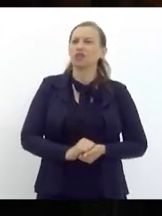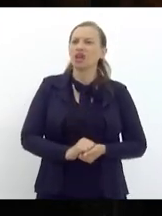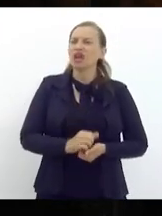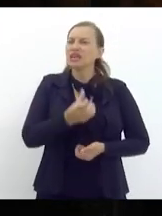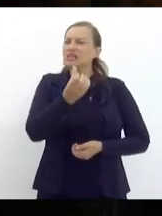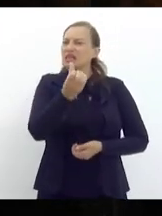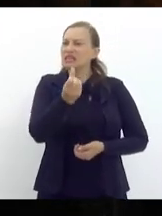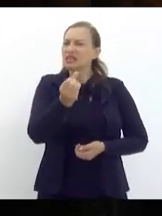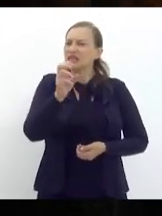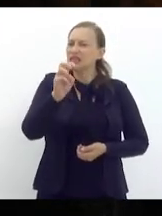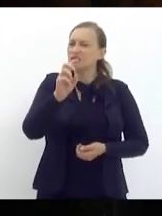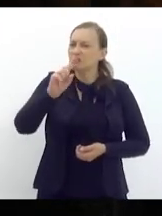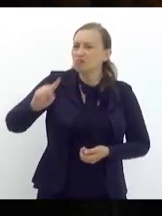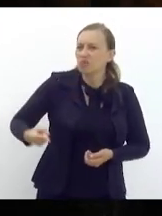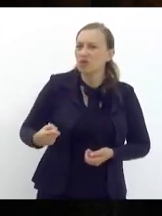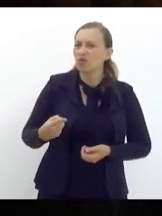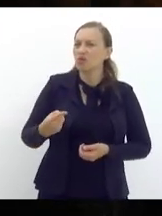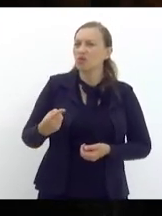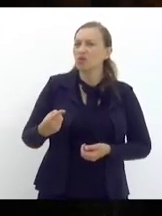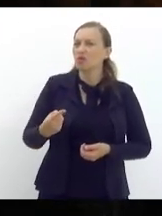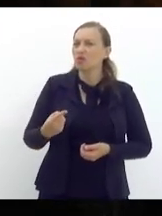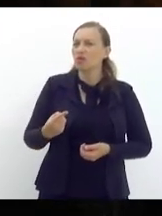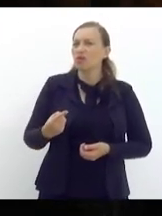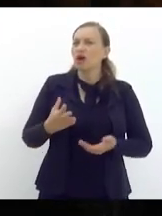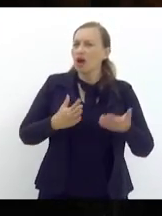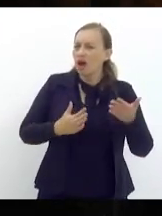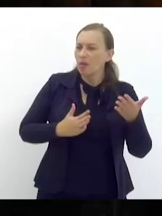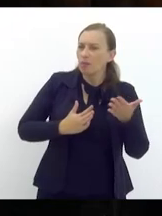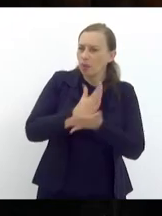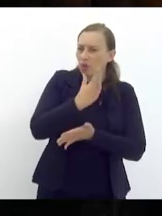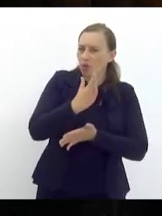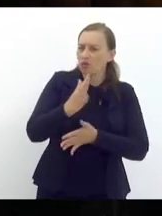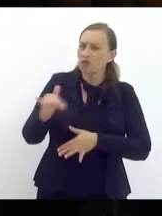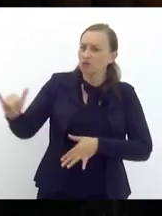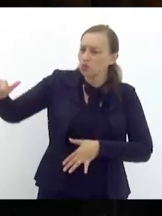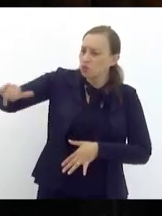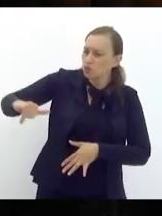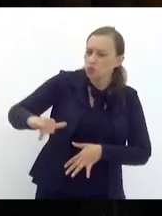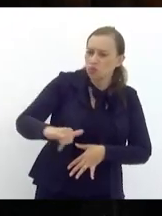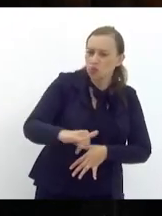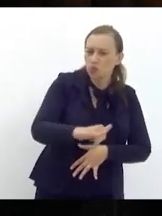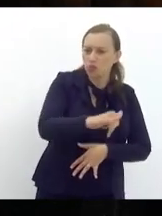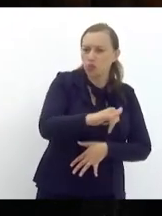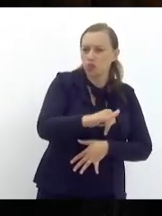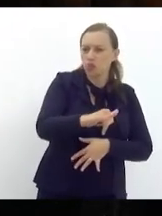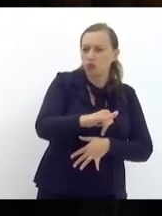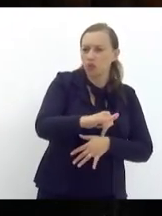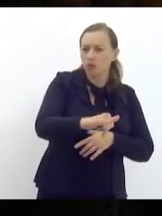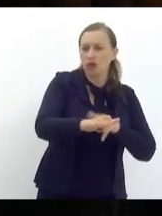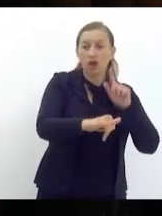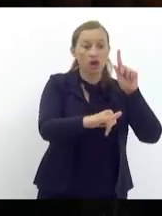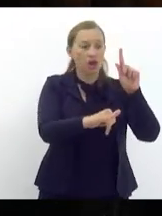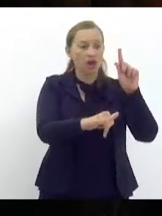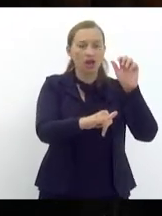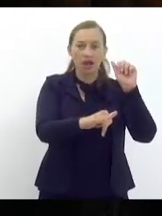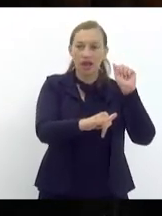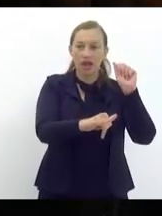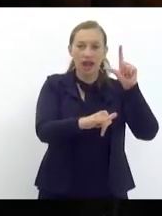favoráveis a embarcarem no aeroporto internacional do Galeão